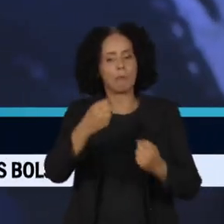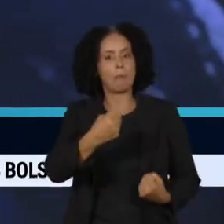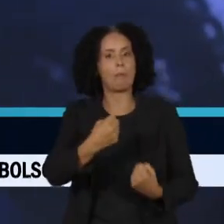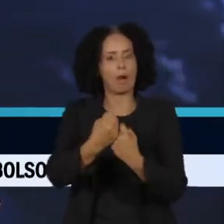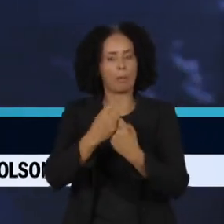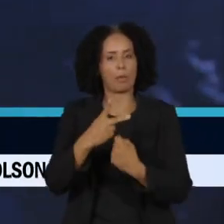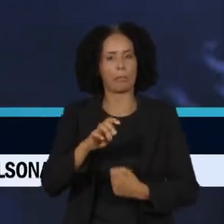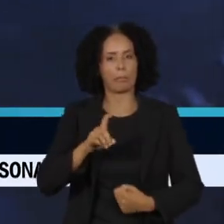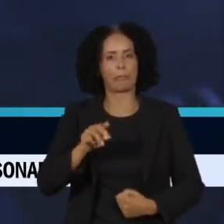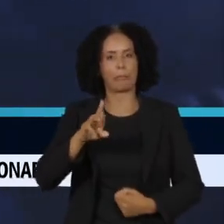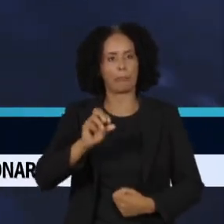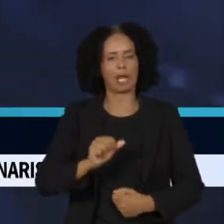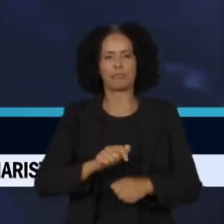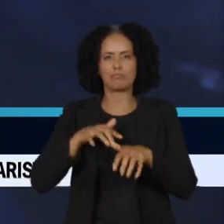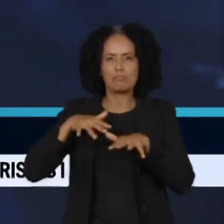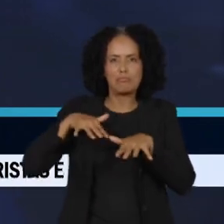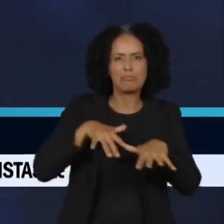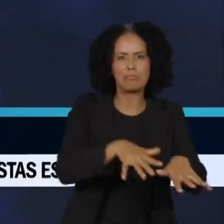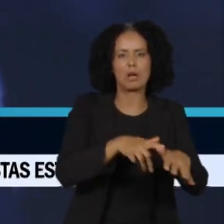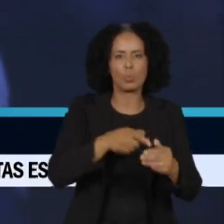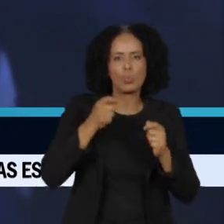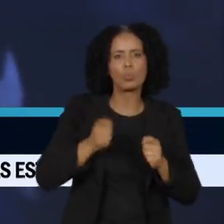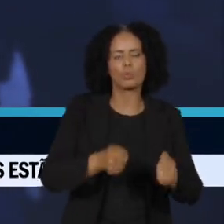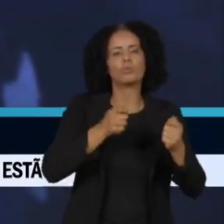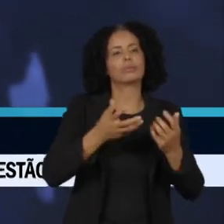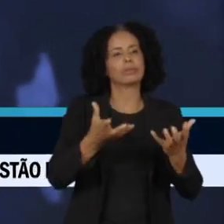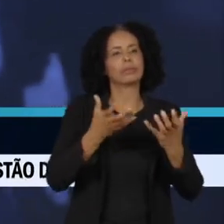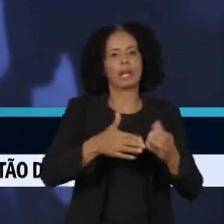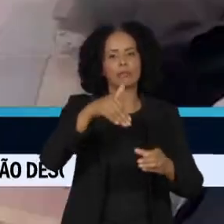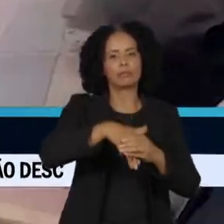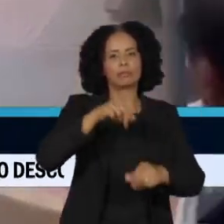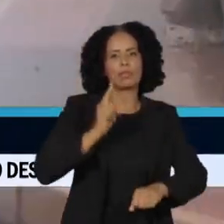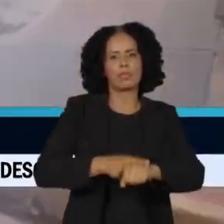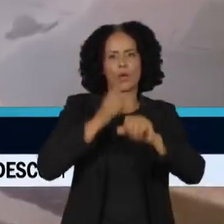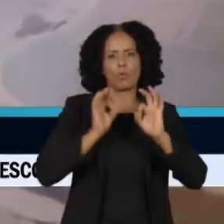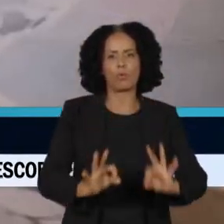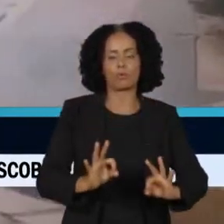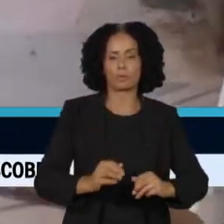Castilho saíram às ruas para exigir eleições imediatas.